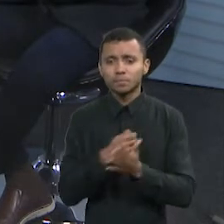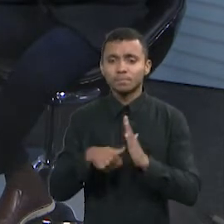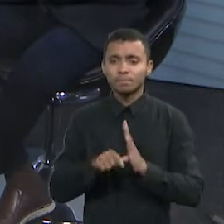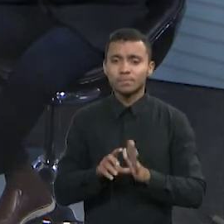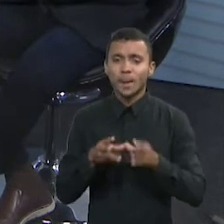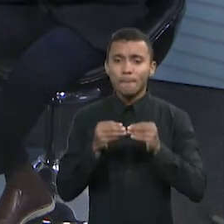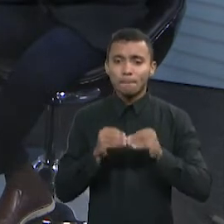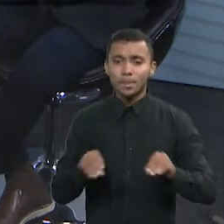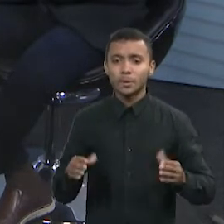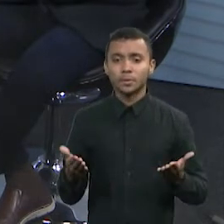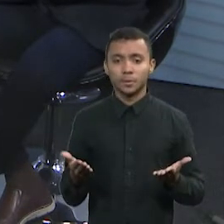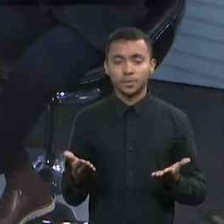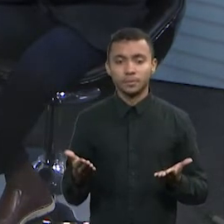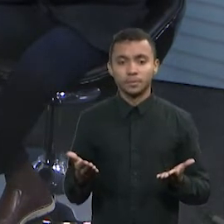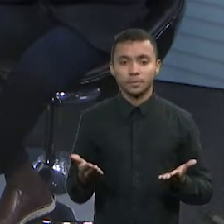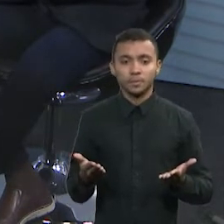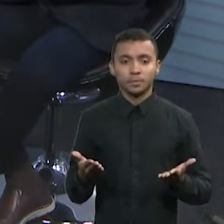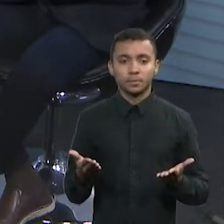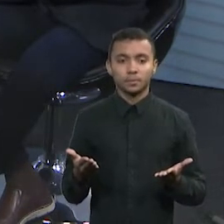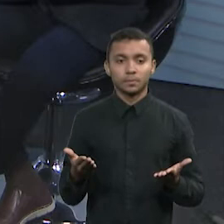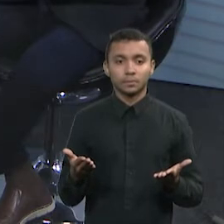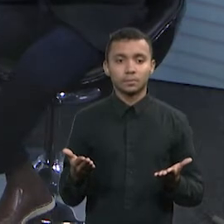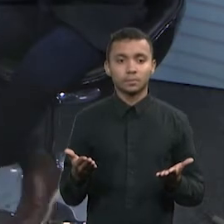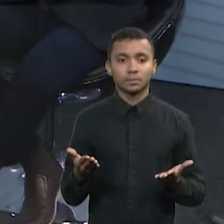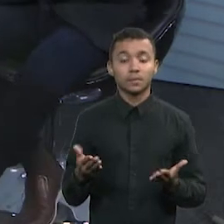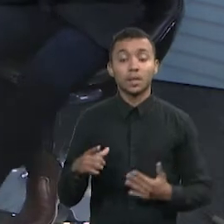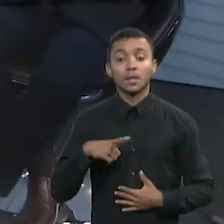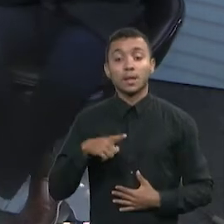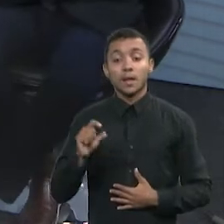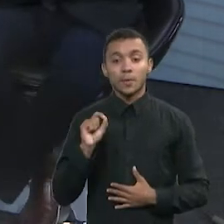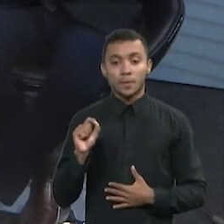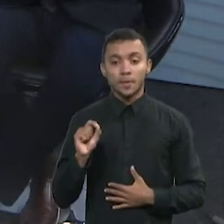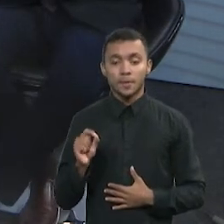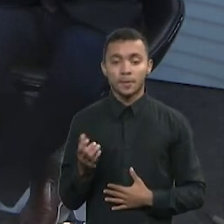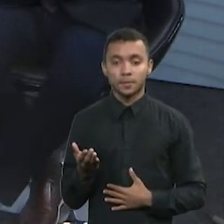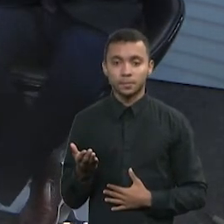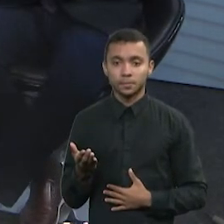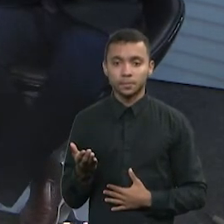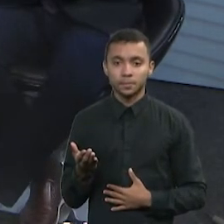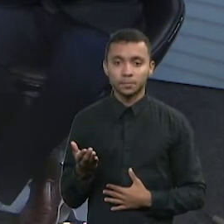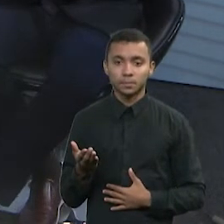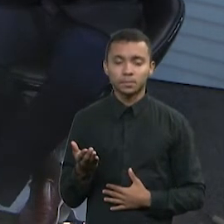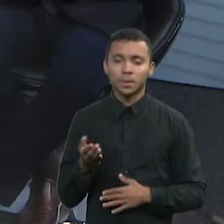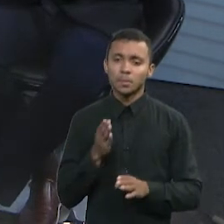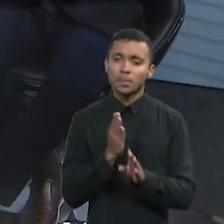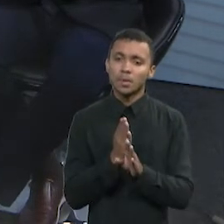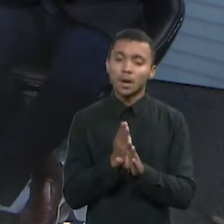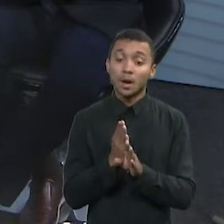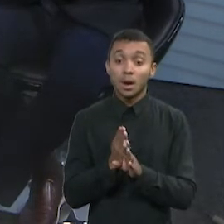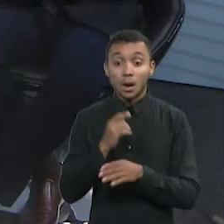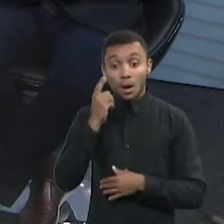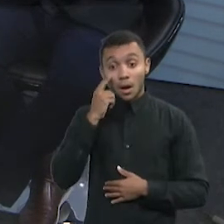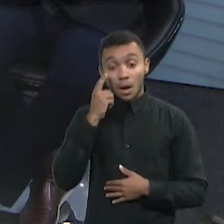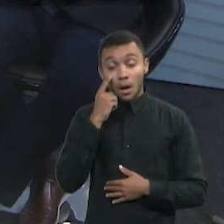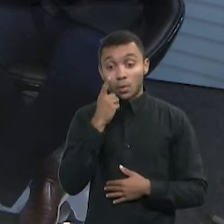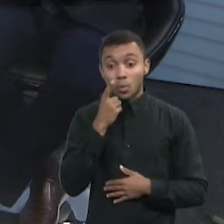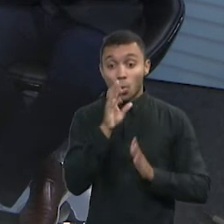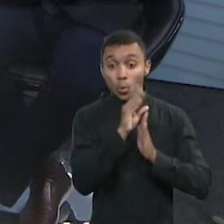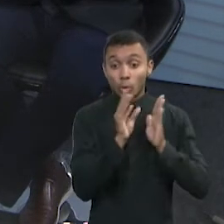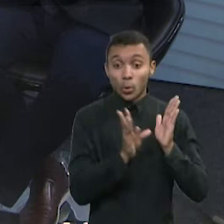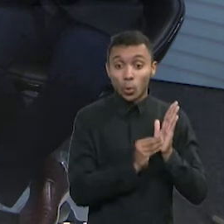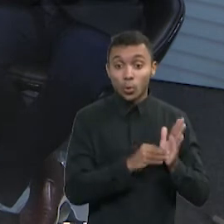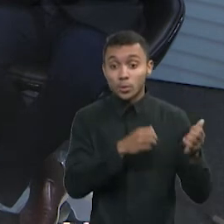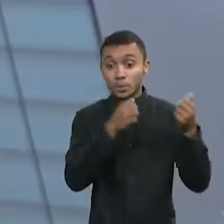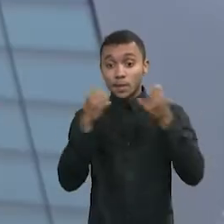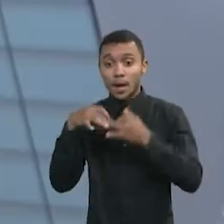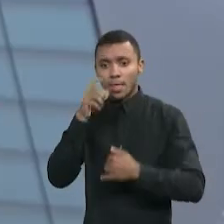Então, nós temos a nossa... dentro do nosso propósito... Pois é, você está colocando uma questão aqui tão interessante que vai ser debatida lá no MKF Tendências.